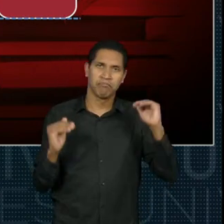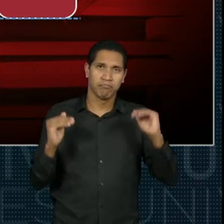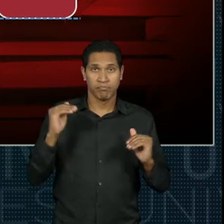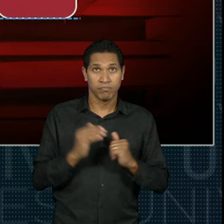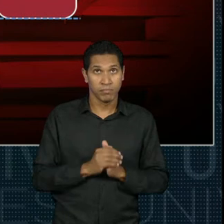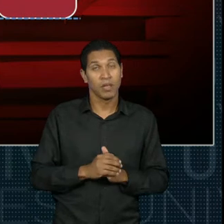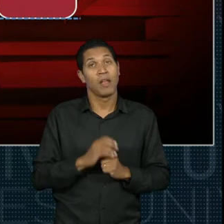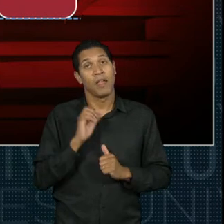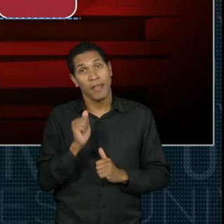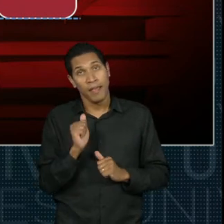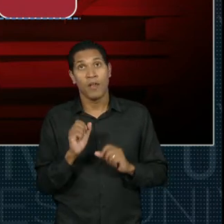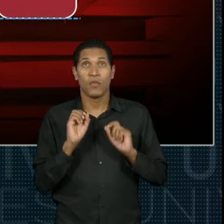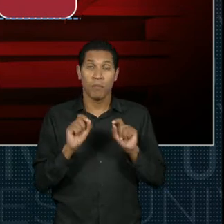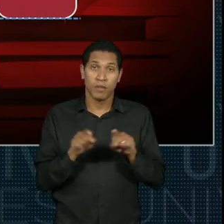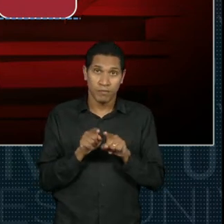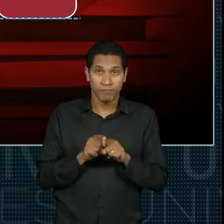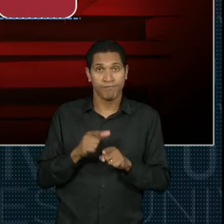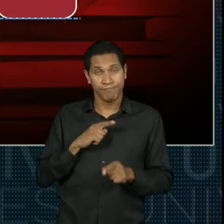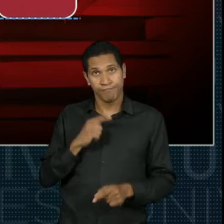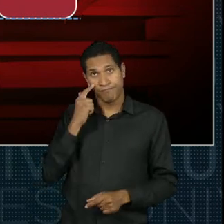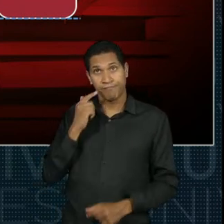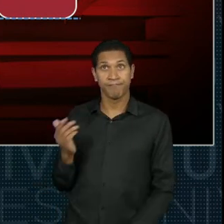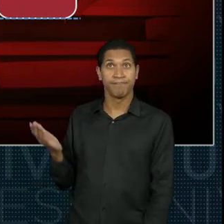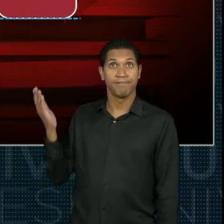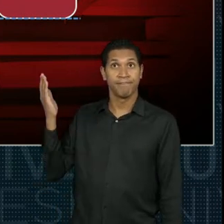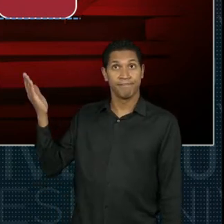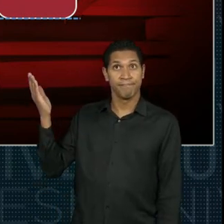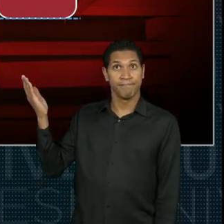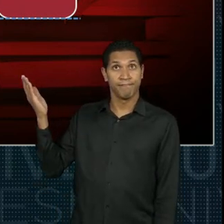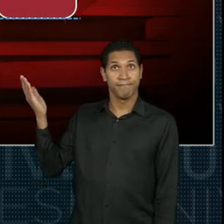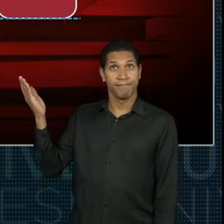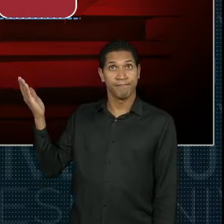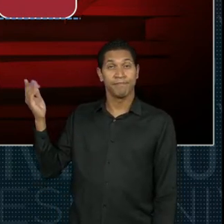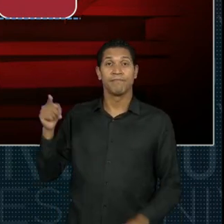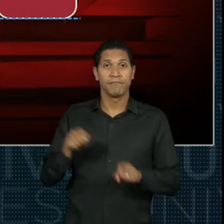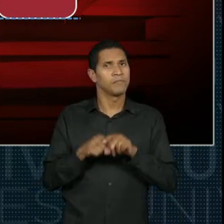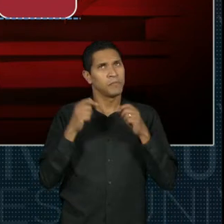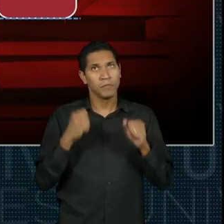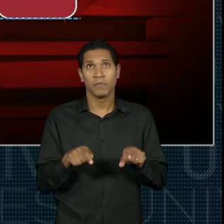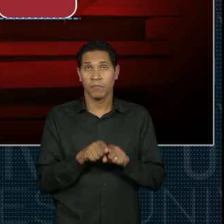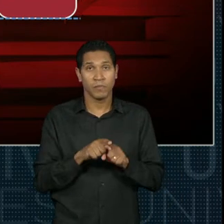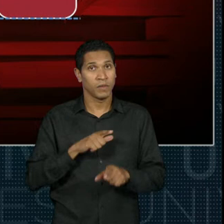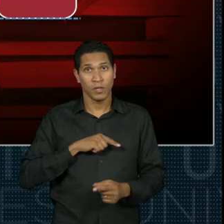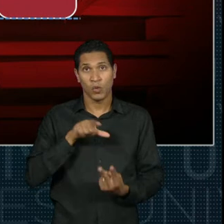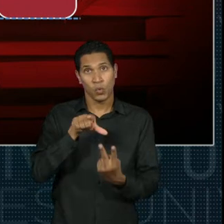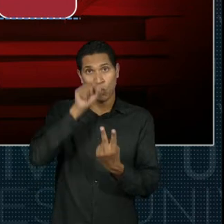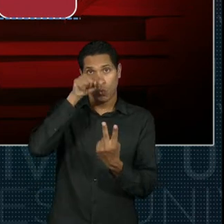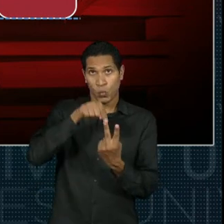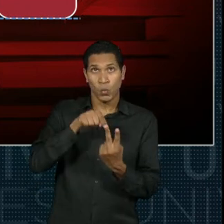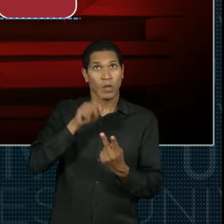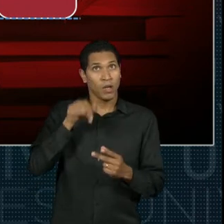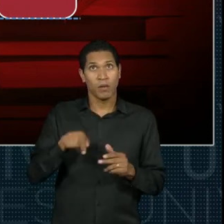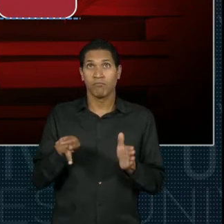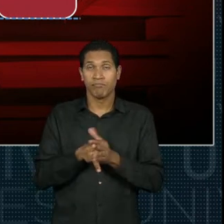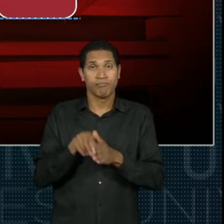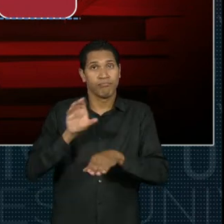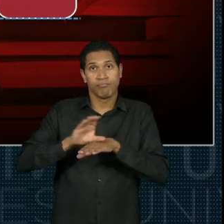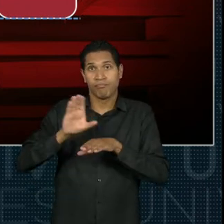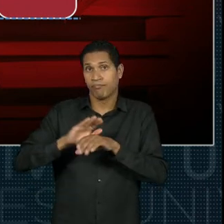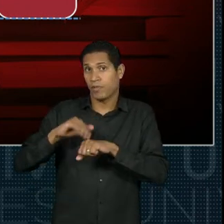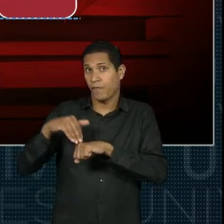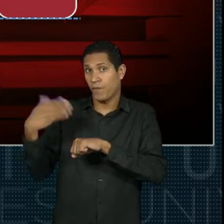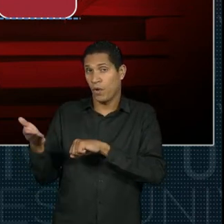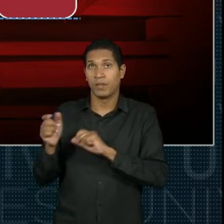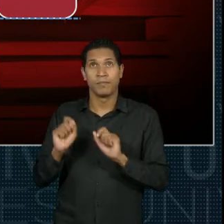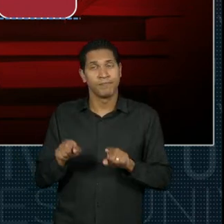200 horas apenas com certificação extracurricular. E a terceira opção seria o aluno